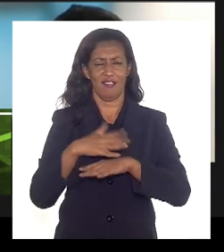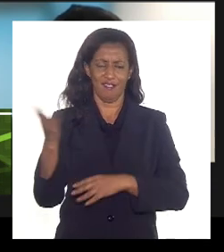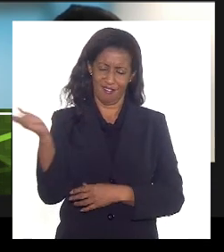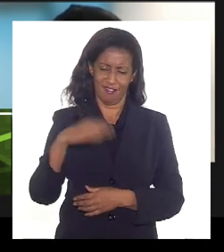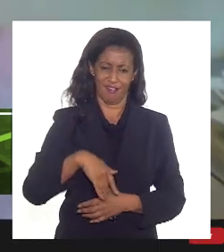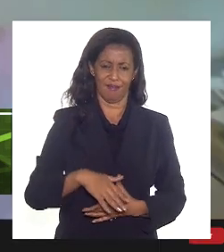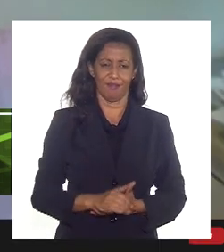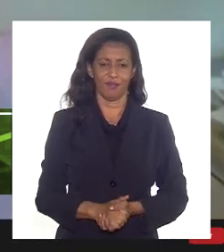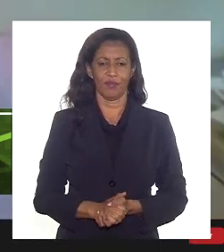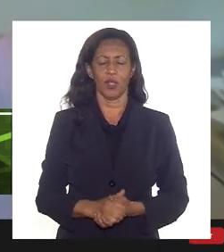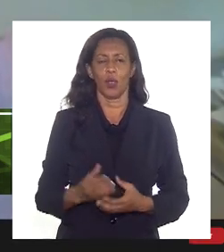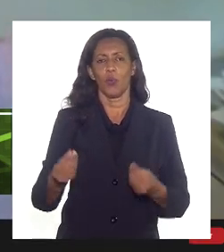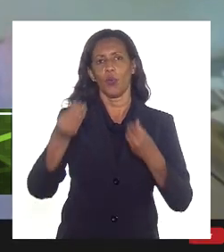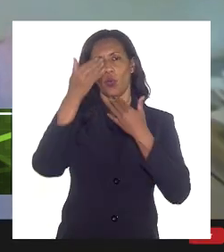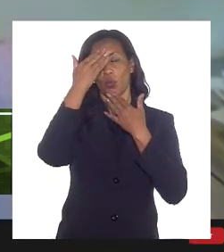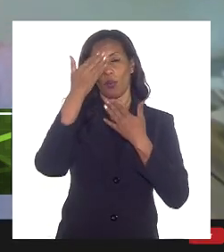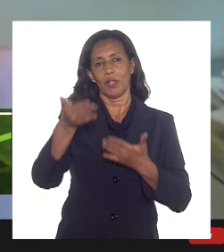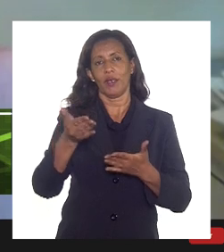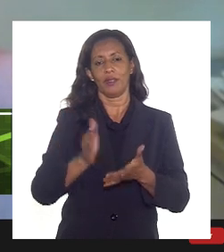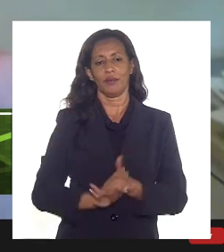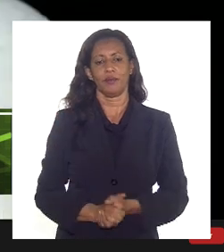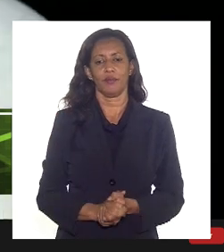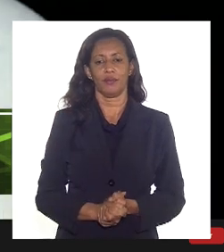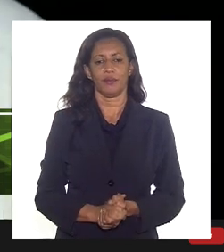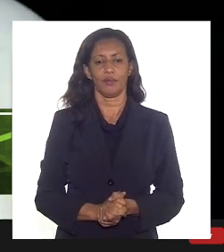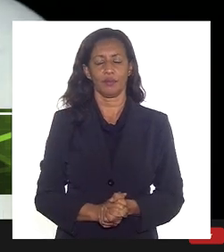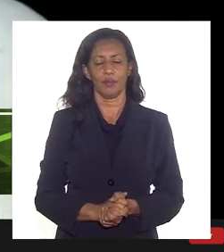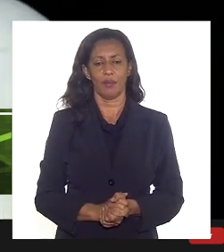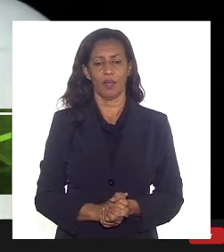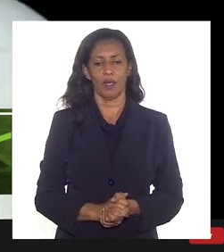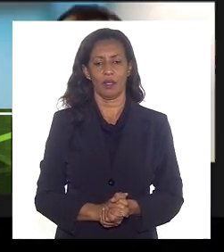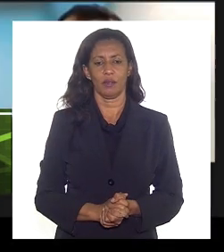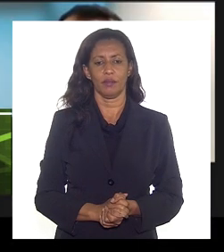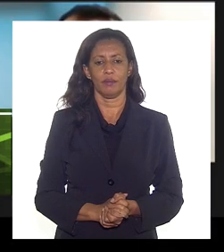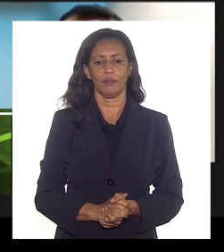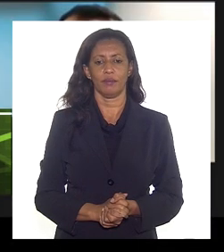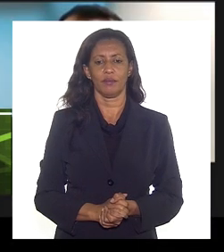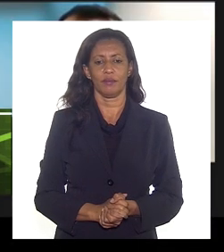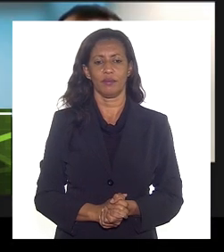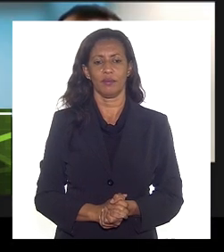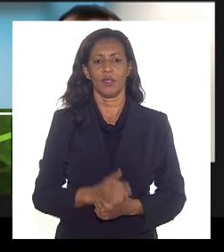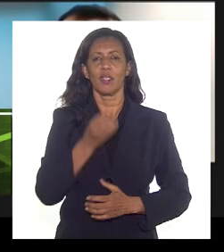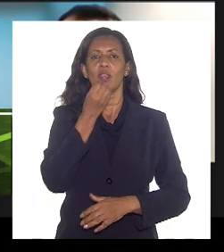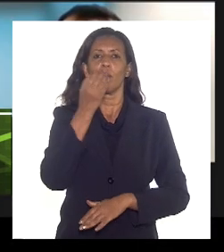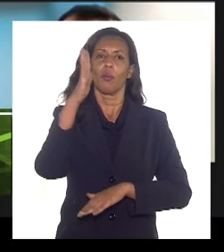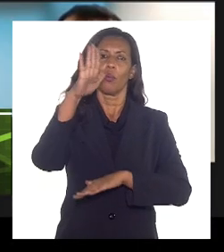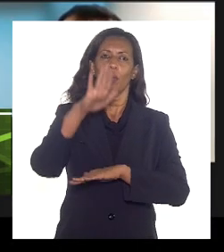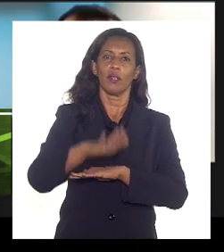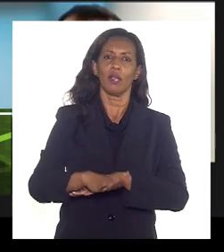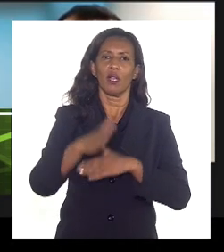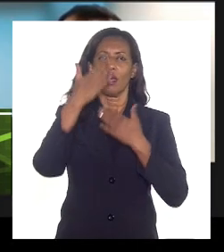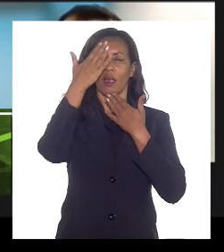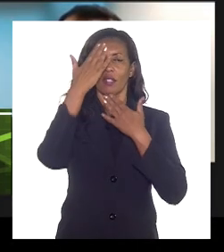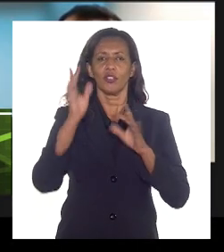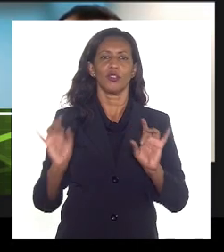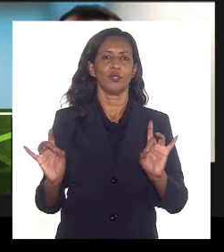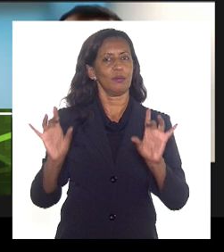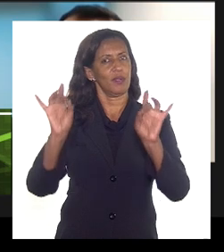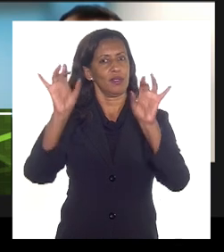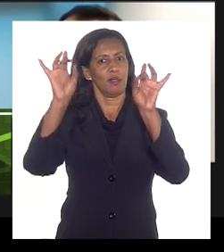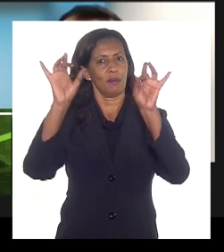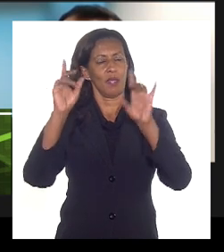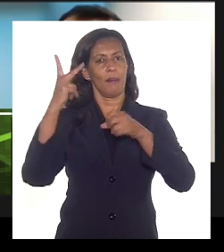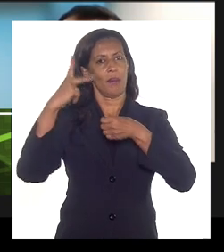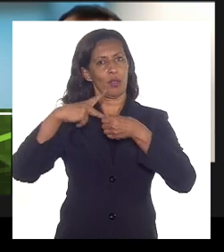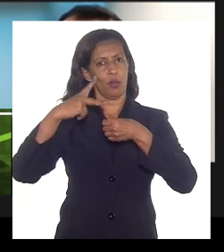Muito obrigado, a paz, presença de todas e todos. Tenha uma boa tarde, agradecendo especialmente a